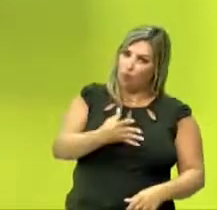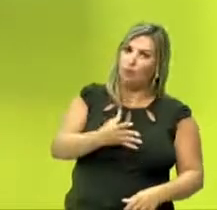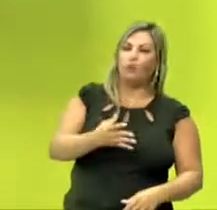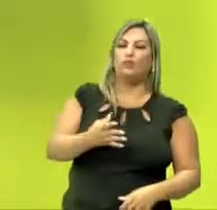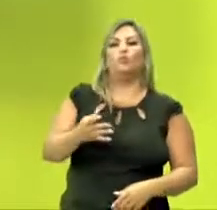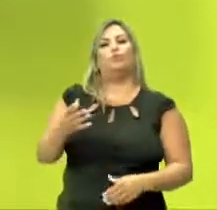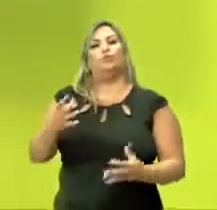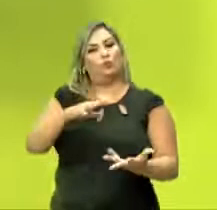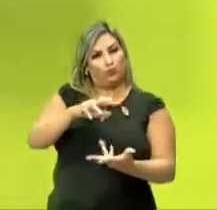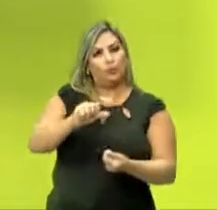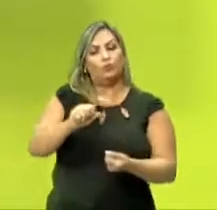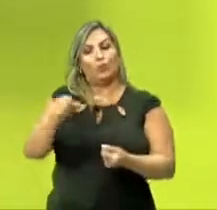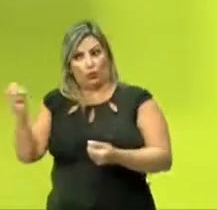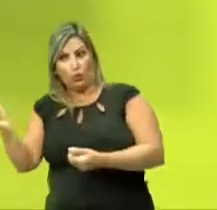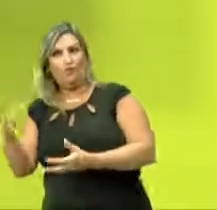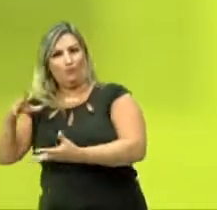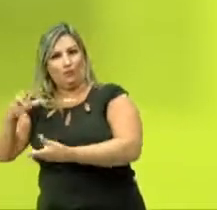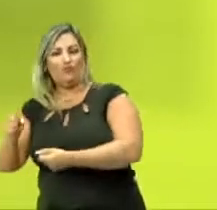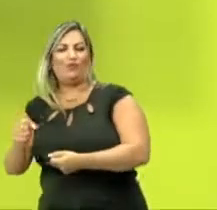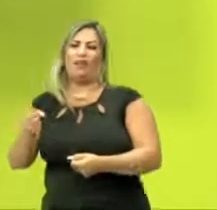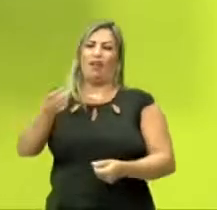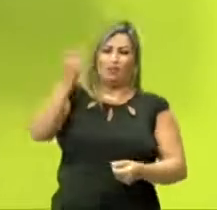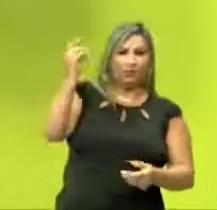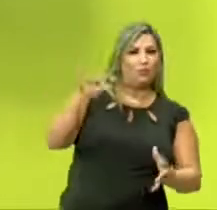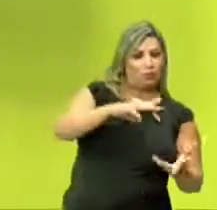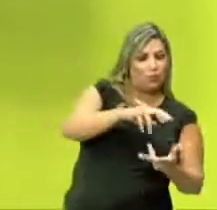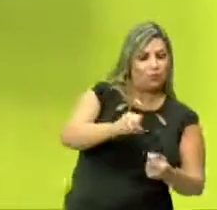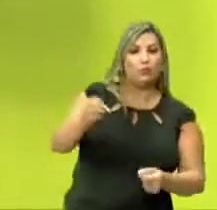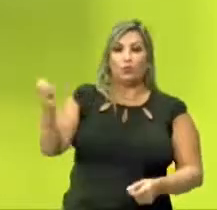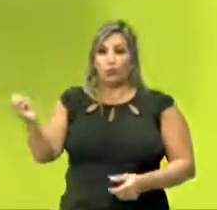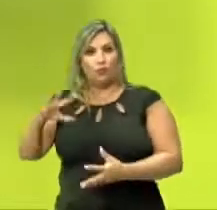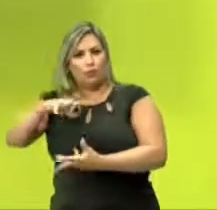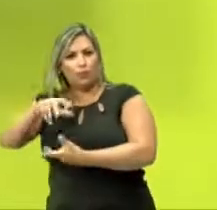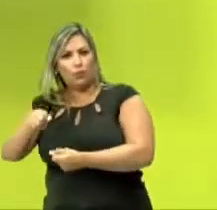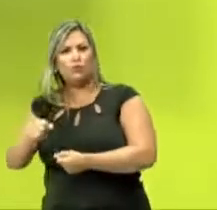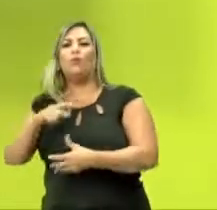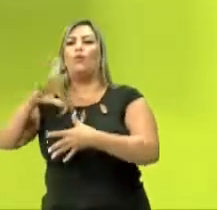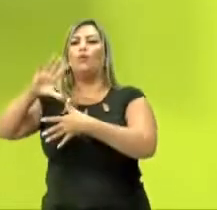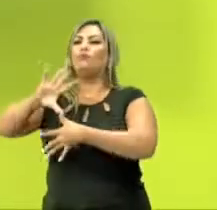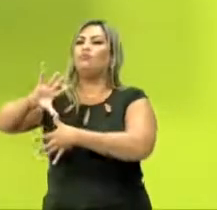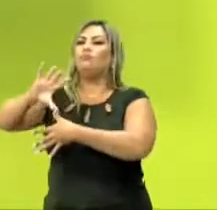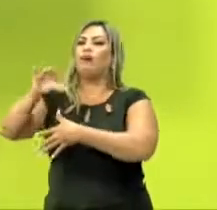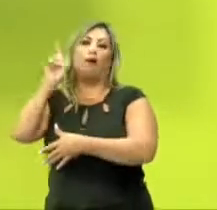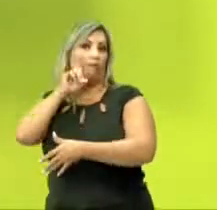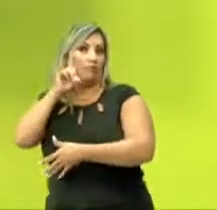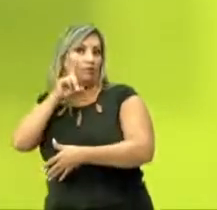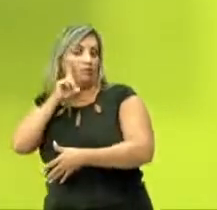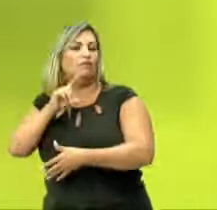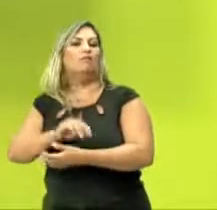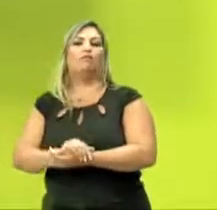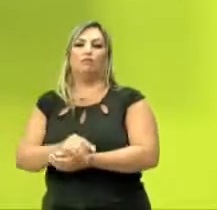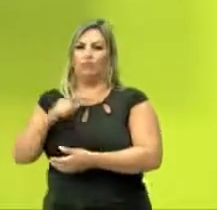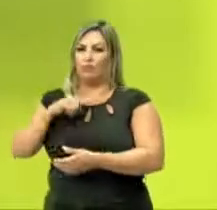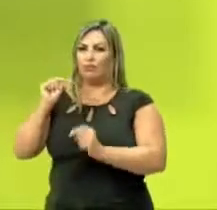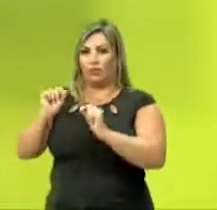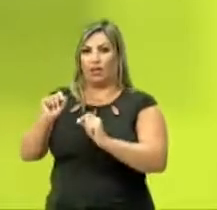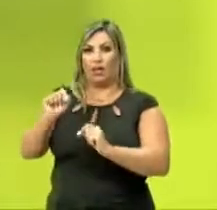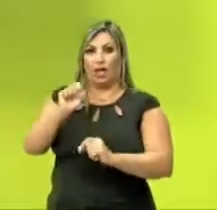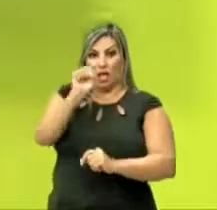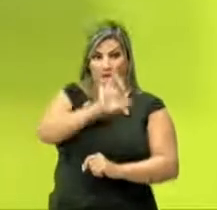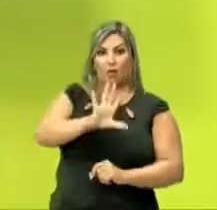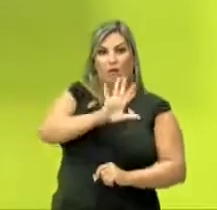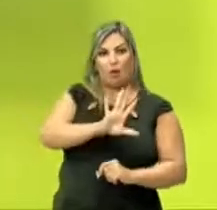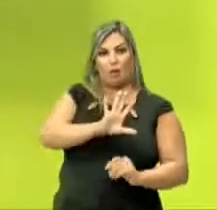que existe um novo mundo. Qual é o novo mundo? O continente americano. Então, nós temos ali, ó, a saída dos